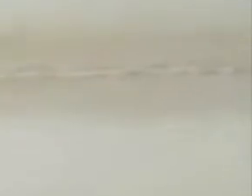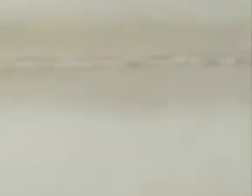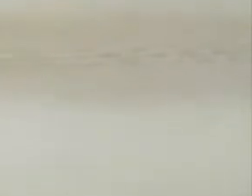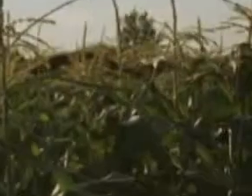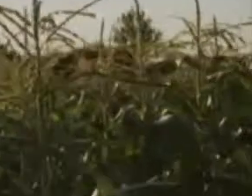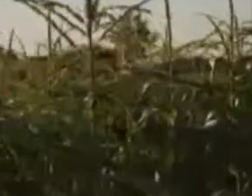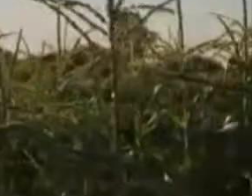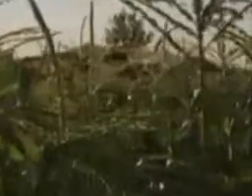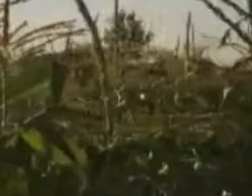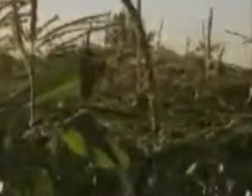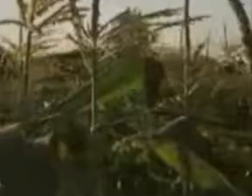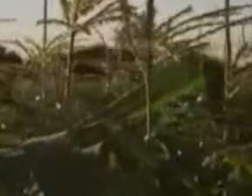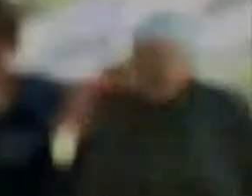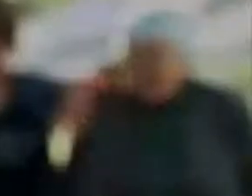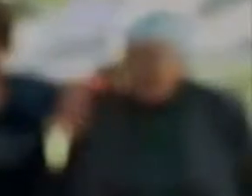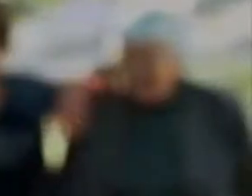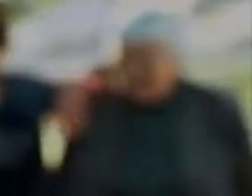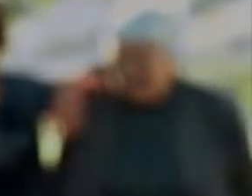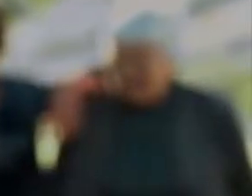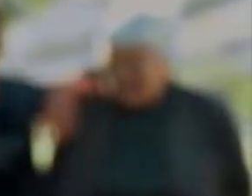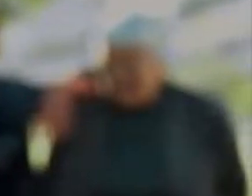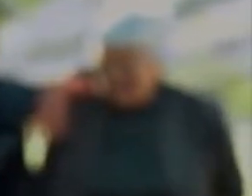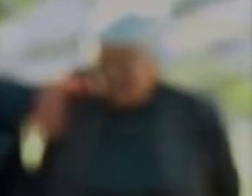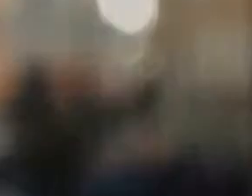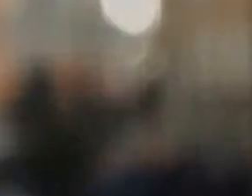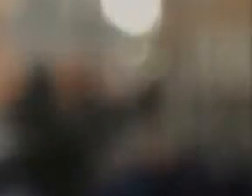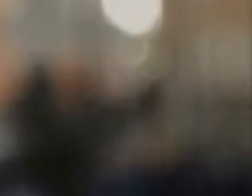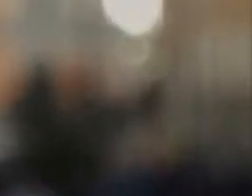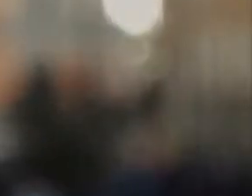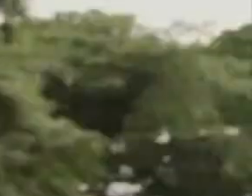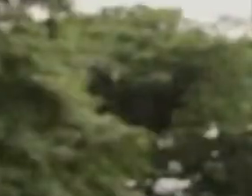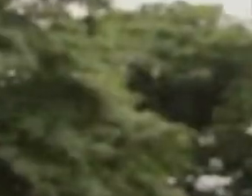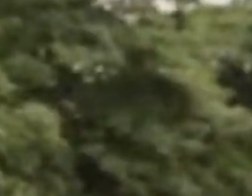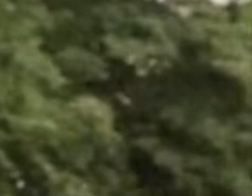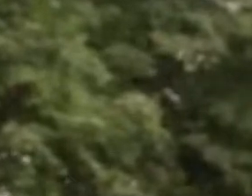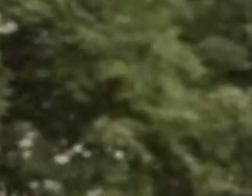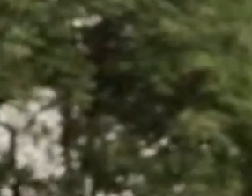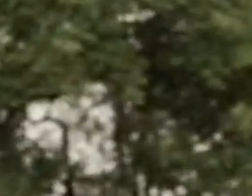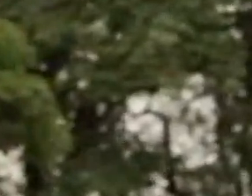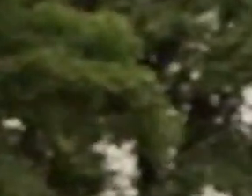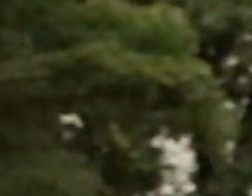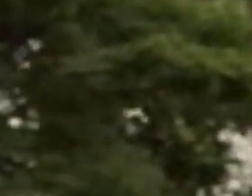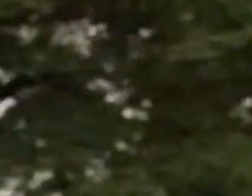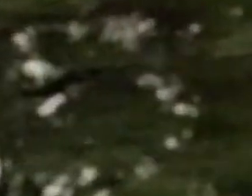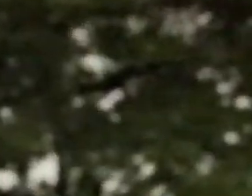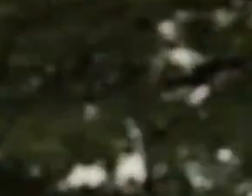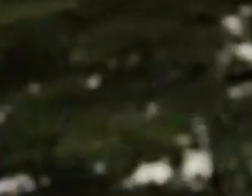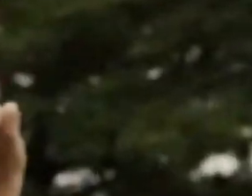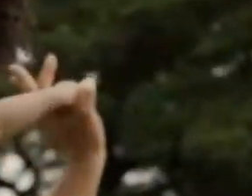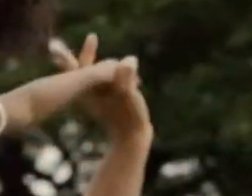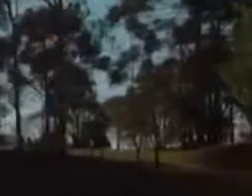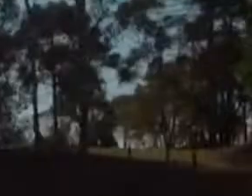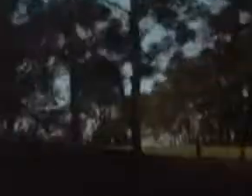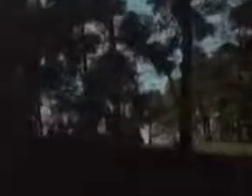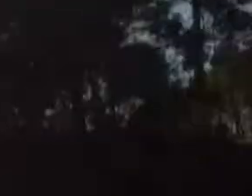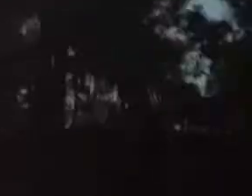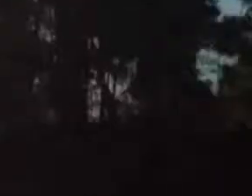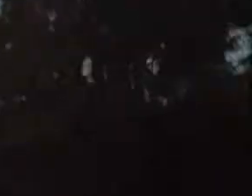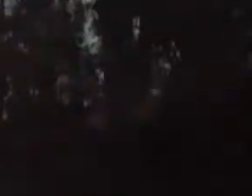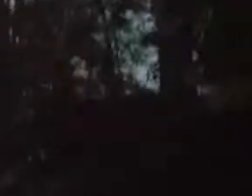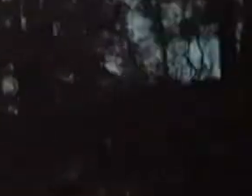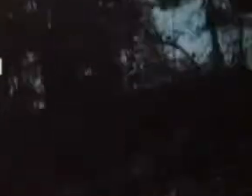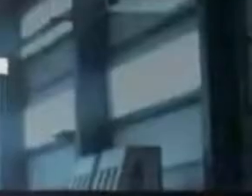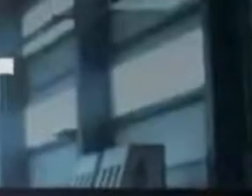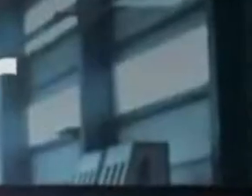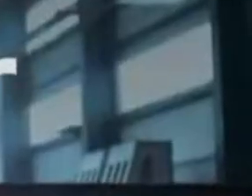A nossa inspiração vem da energia das tradições que nos unem e dos desejos da nossa gente. Este é